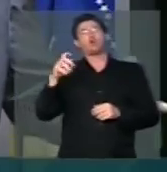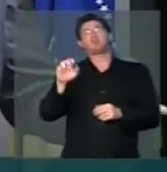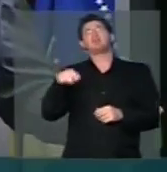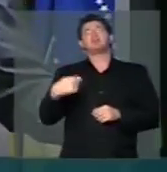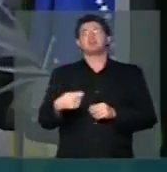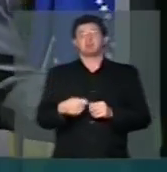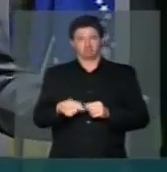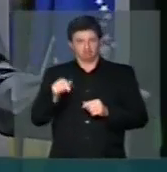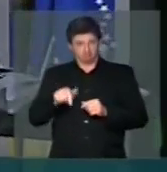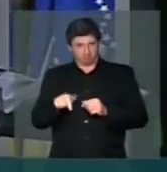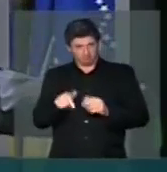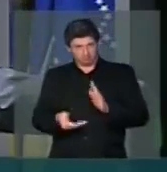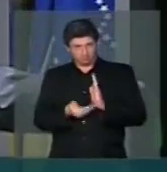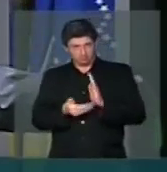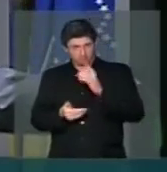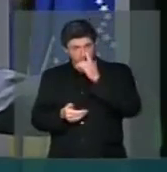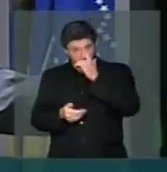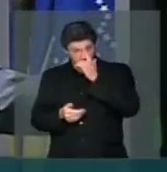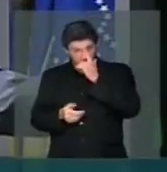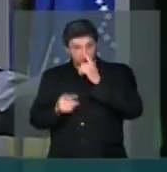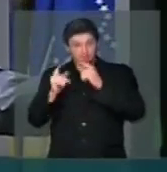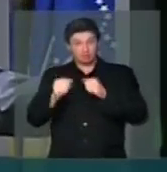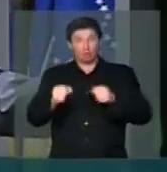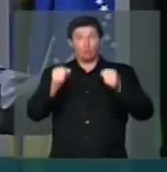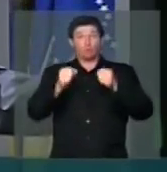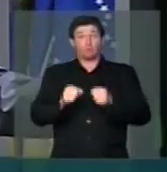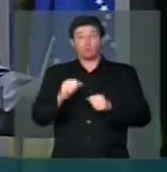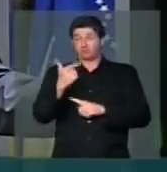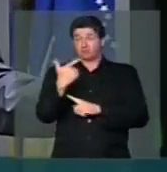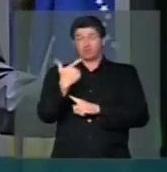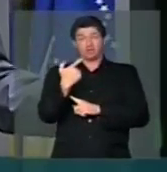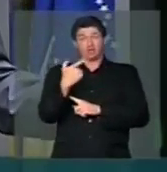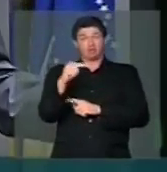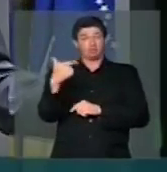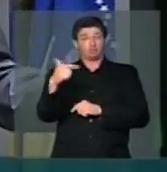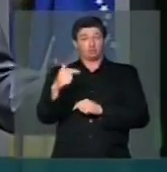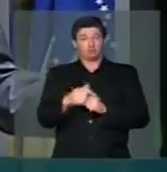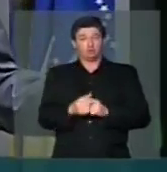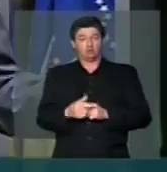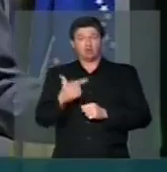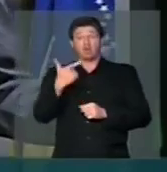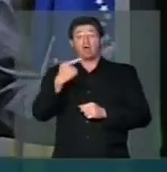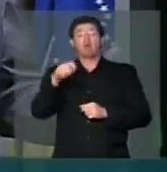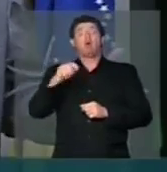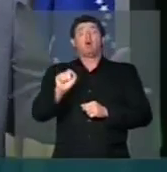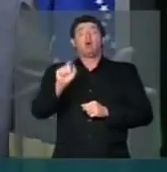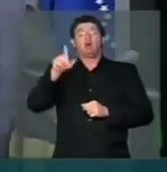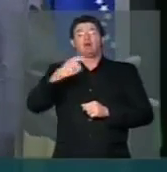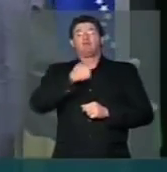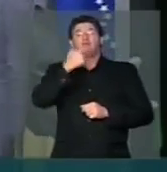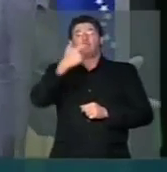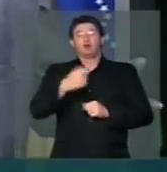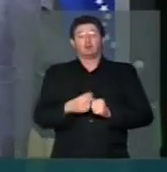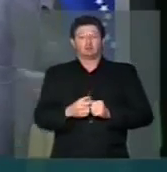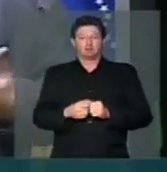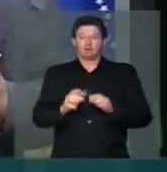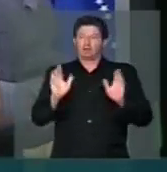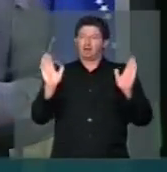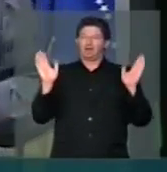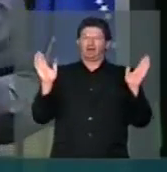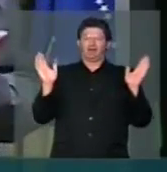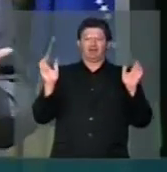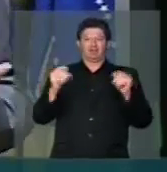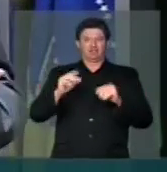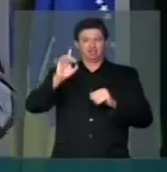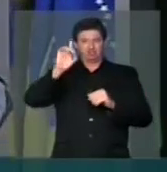Esta casa é um poder desarmado. A arma é a voz. Ora, querer